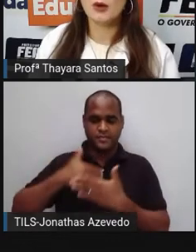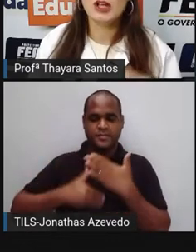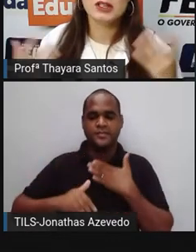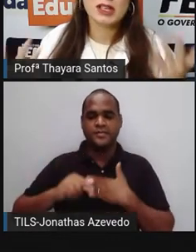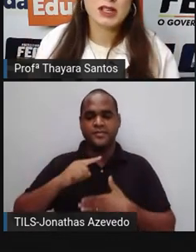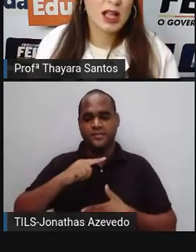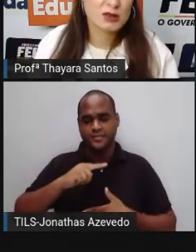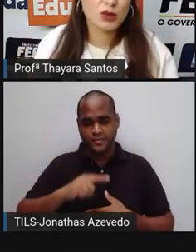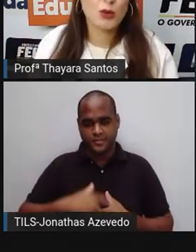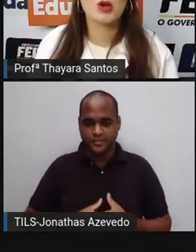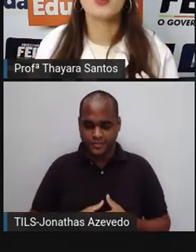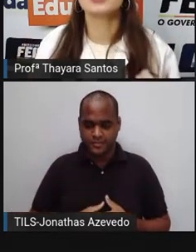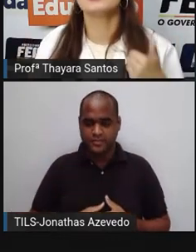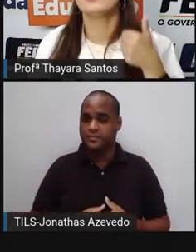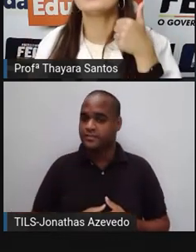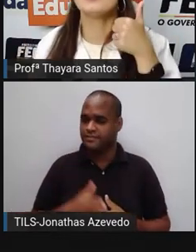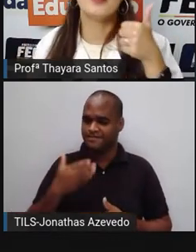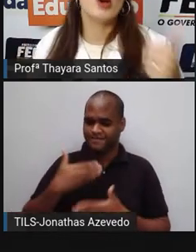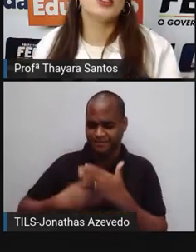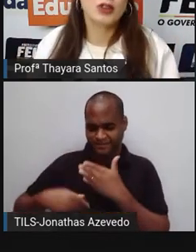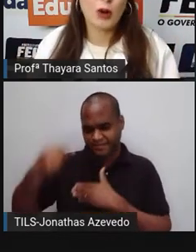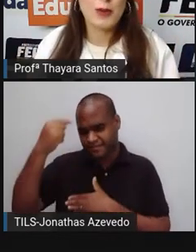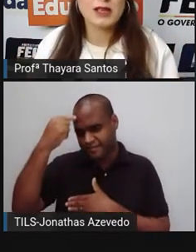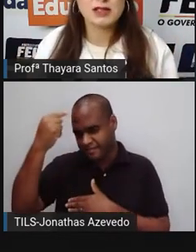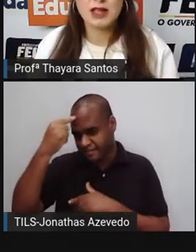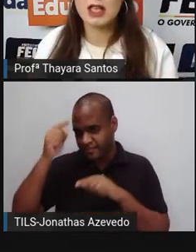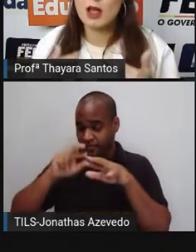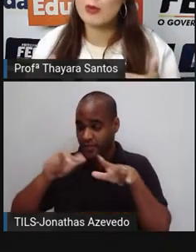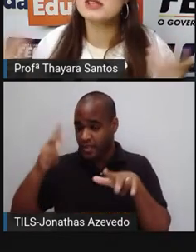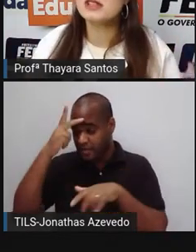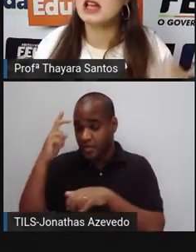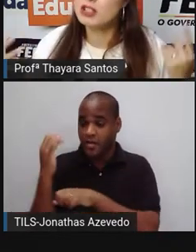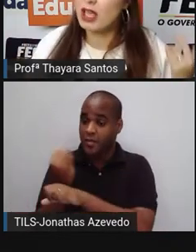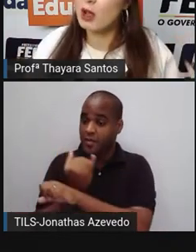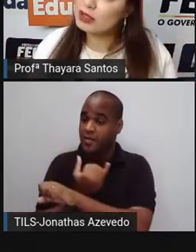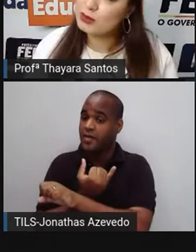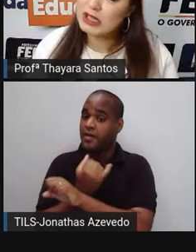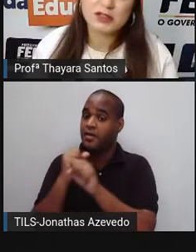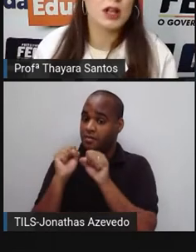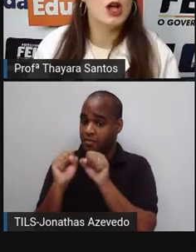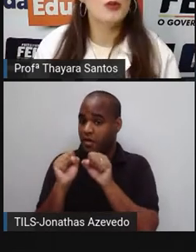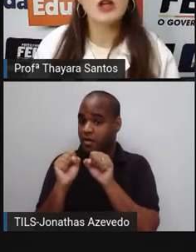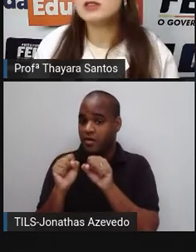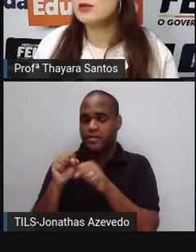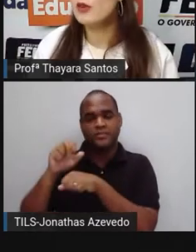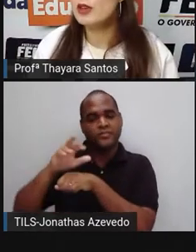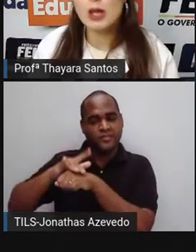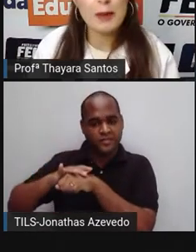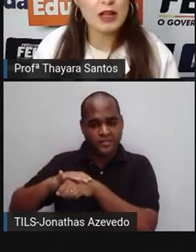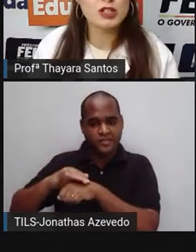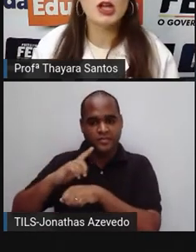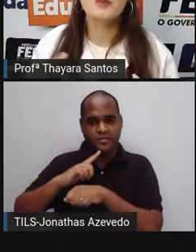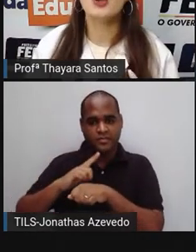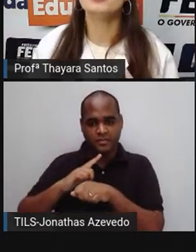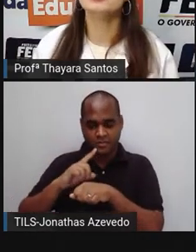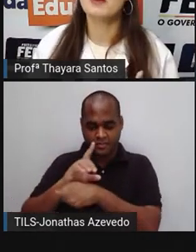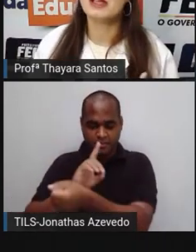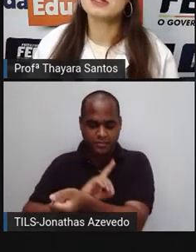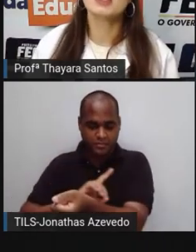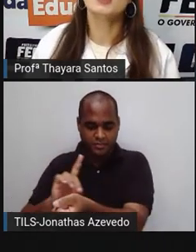Então, nesse caso do comer compulsivo, a pessoa pode ficar obesa, né, que é a obesidade, é uma doença. Pode desenvolver diabetes,